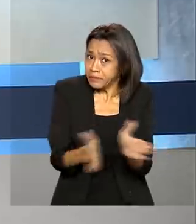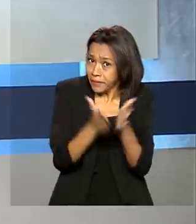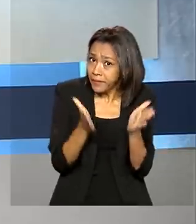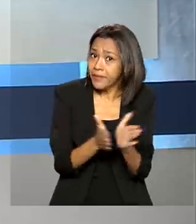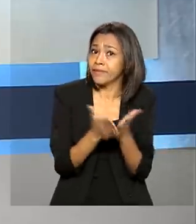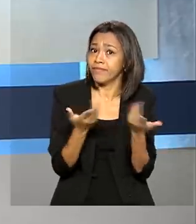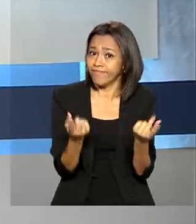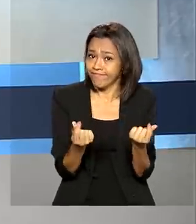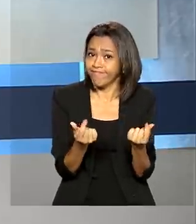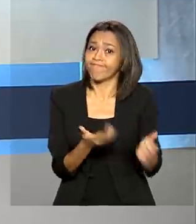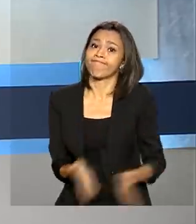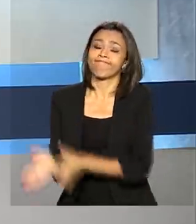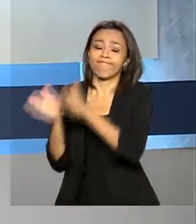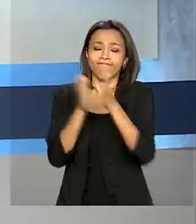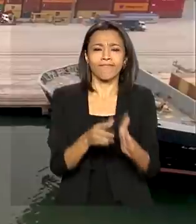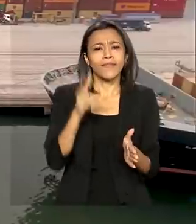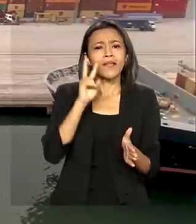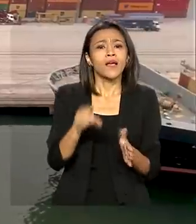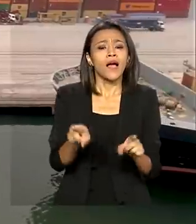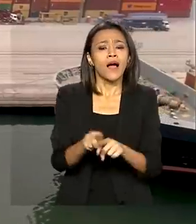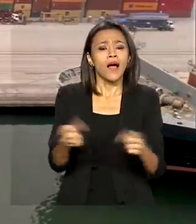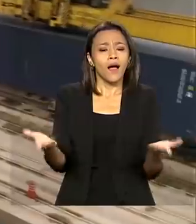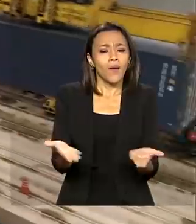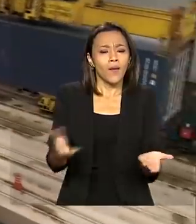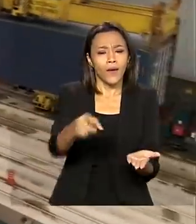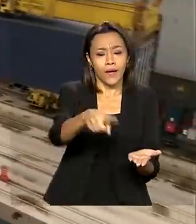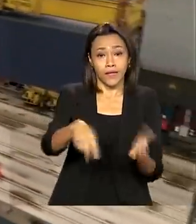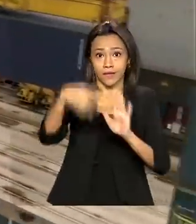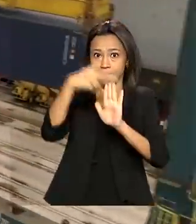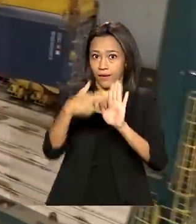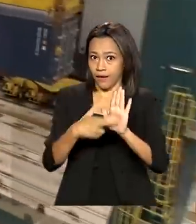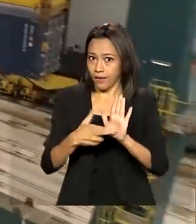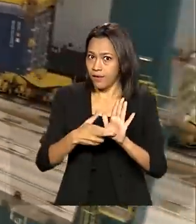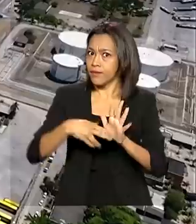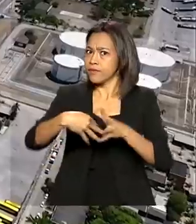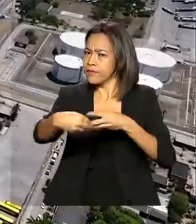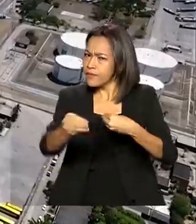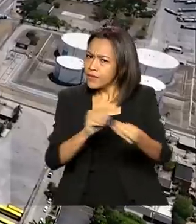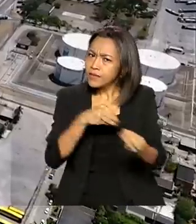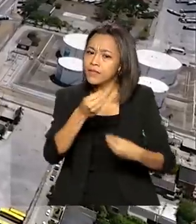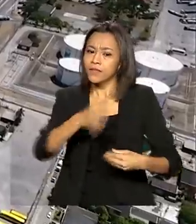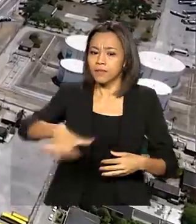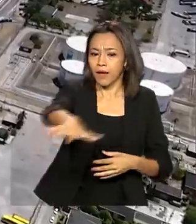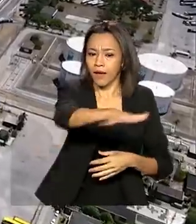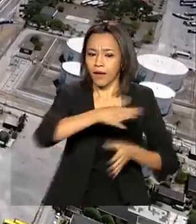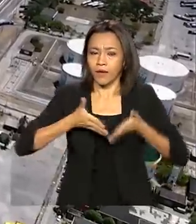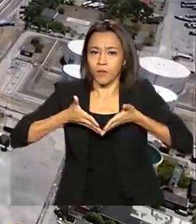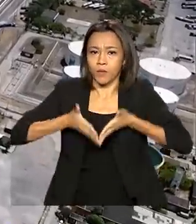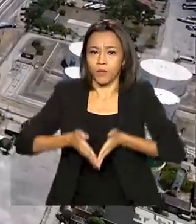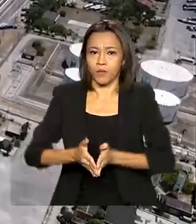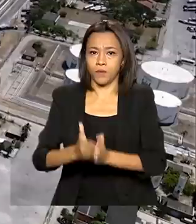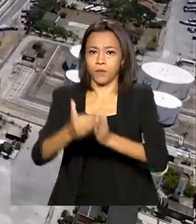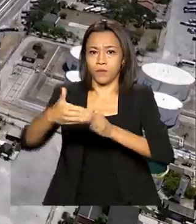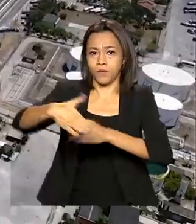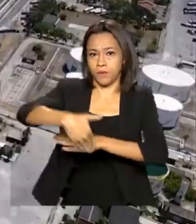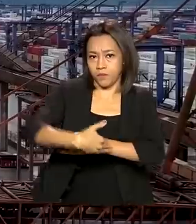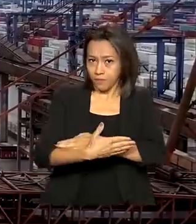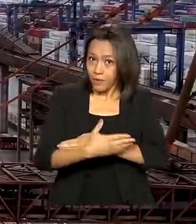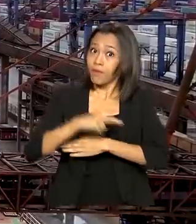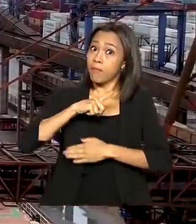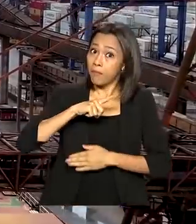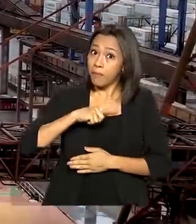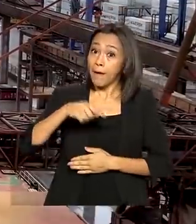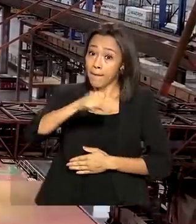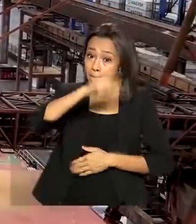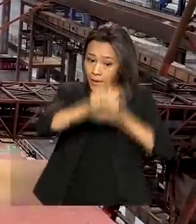E veja também, a partir de agora, regras mais flexíveis para o setor portuário e trabalhadores terão mais